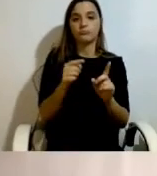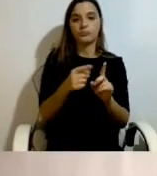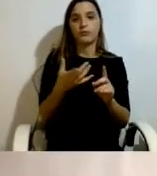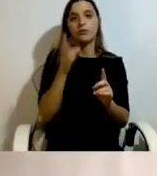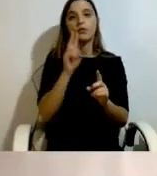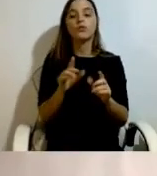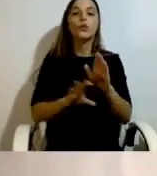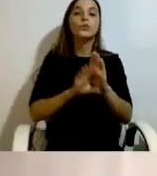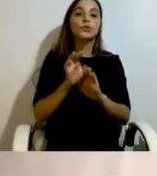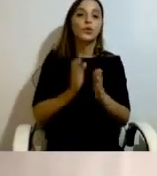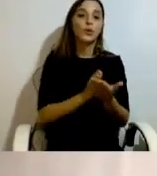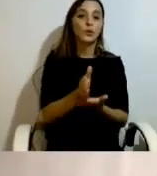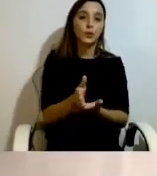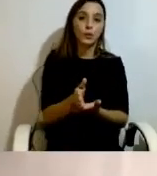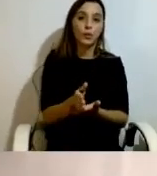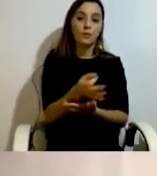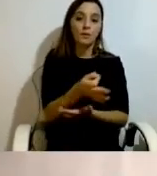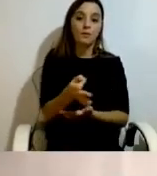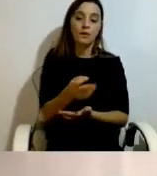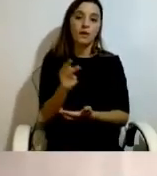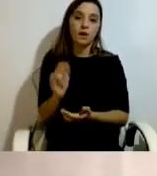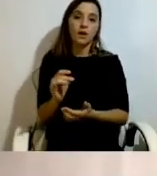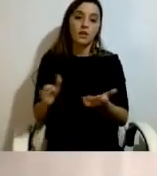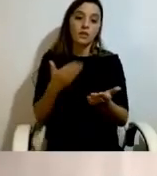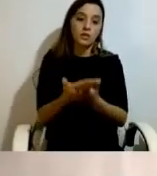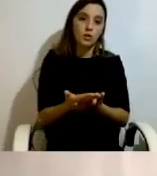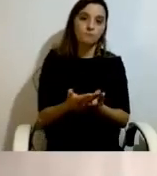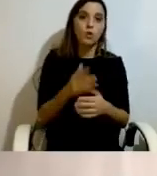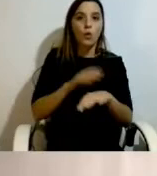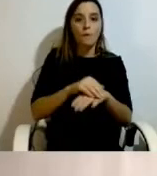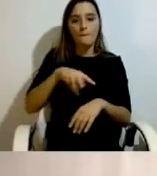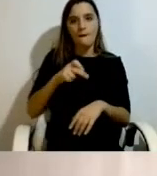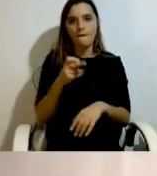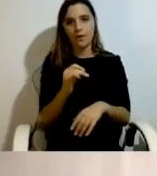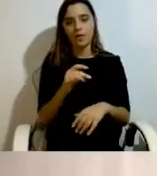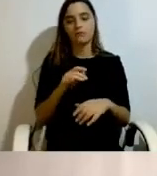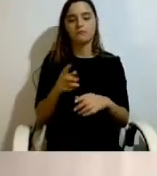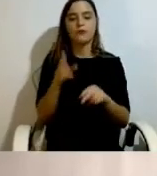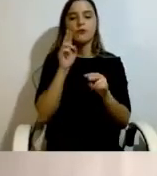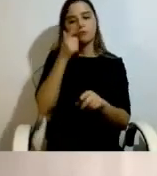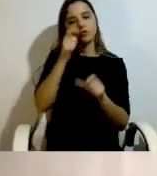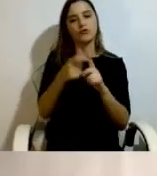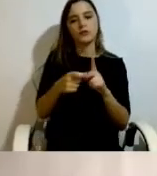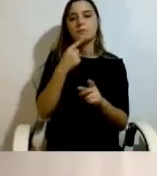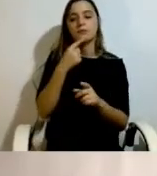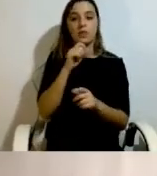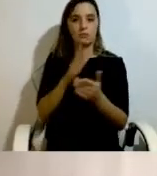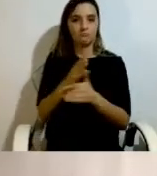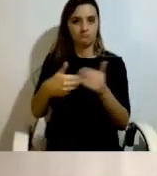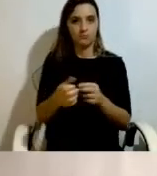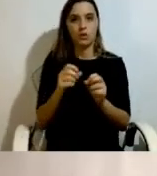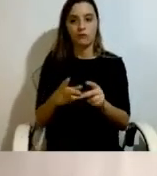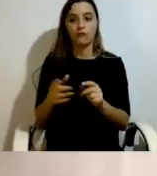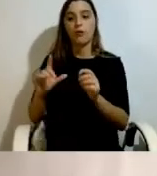condição que foi propiciada pelo PPVI, isto é, foi assegurada uma transição entre o projeto